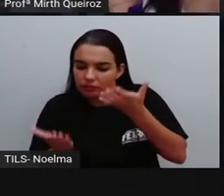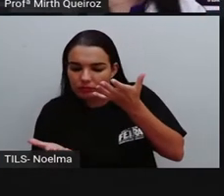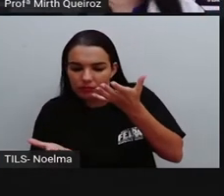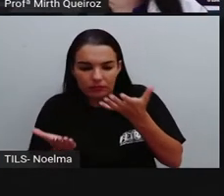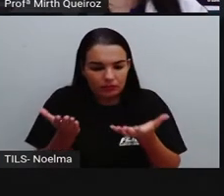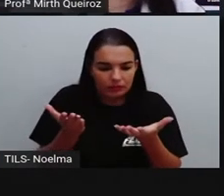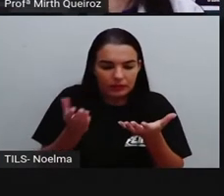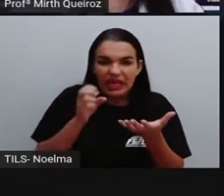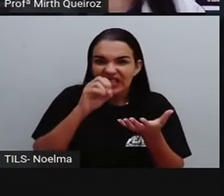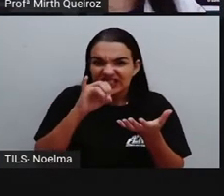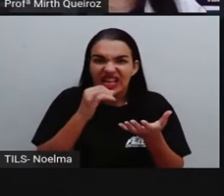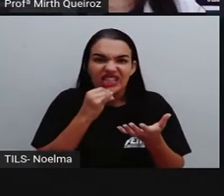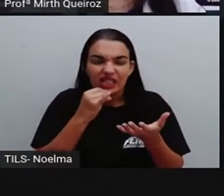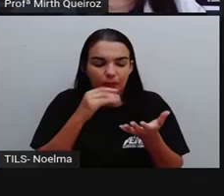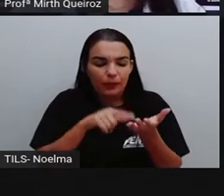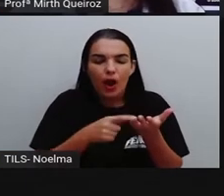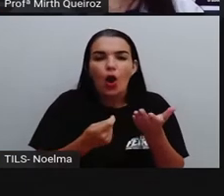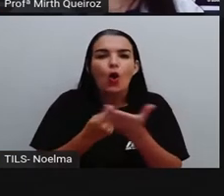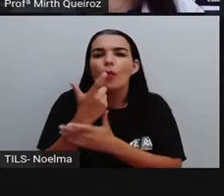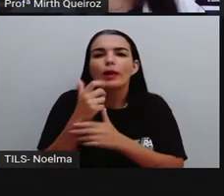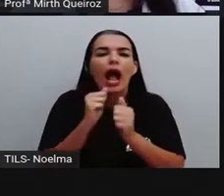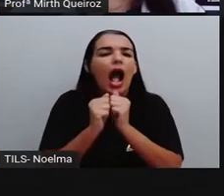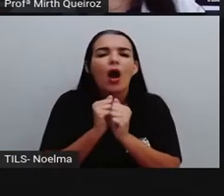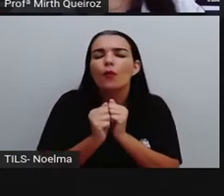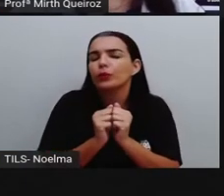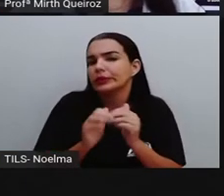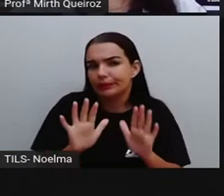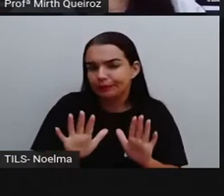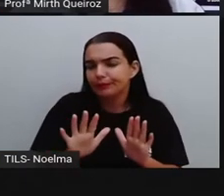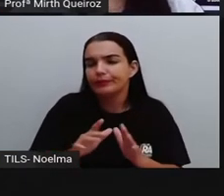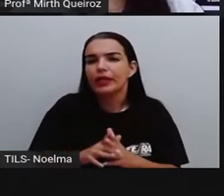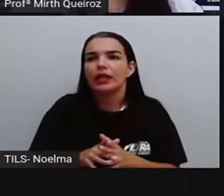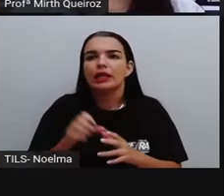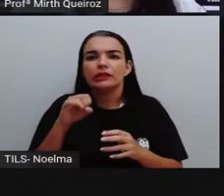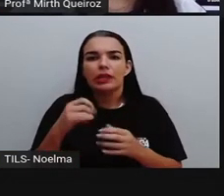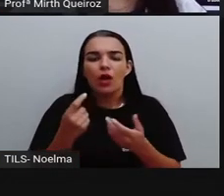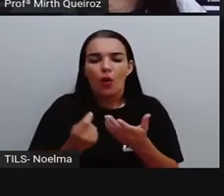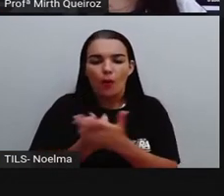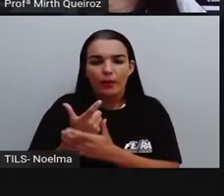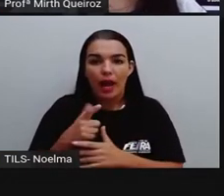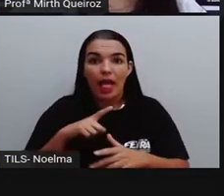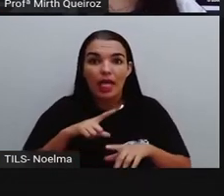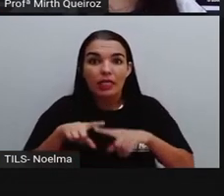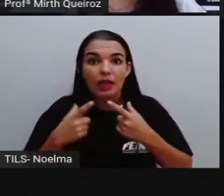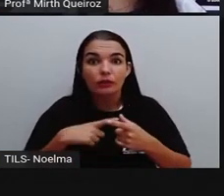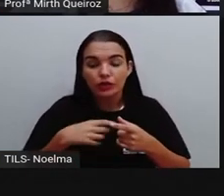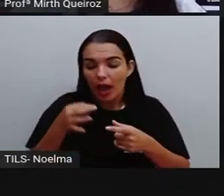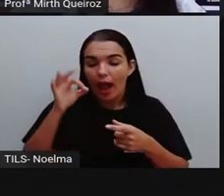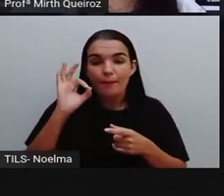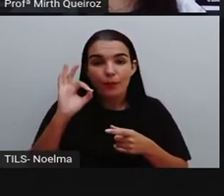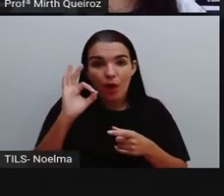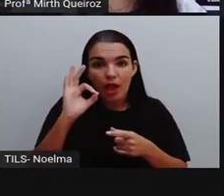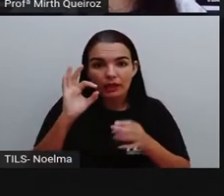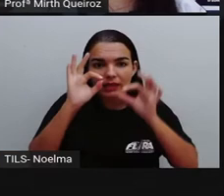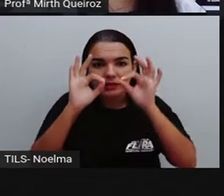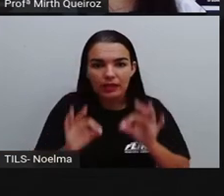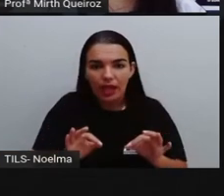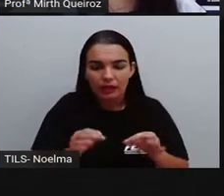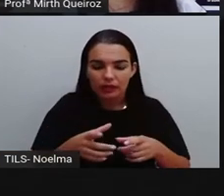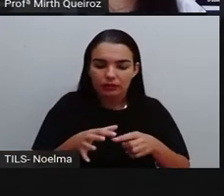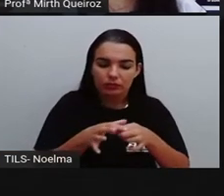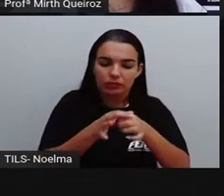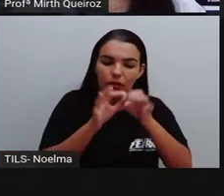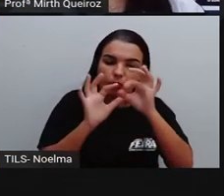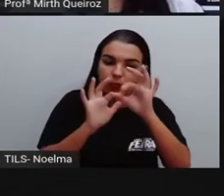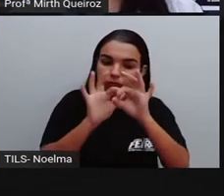exemplo, se fosse comprar arroz, é uma saca de arroz. Então, tinha a moeda, né? Já do tamanho,